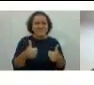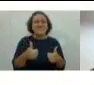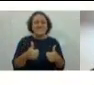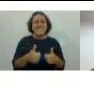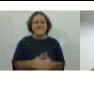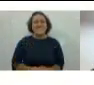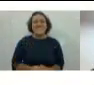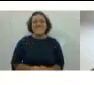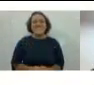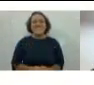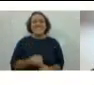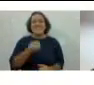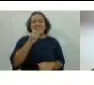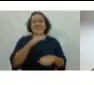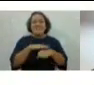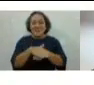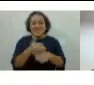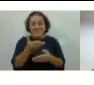ouvindo?